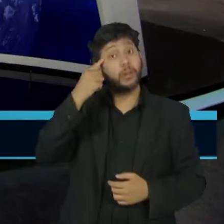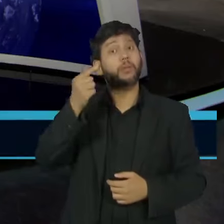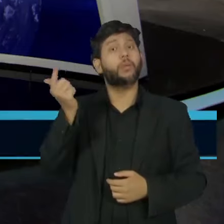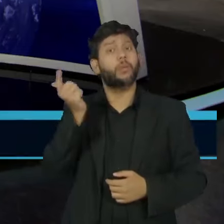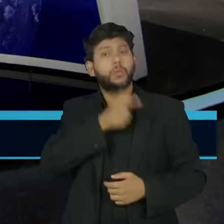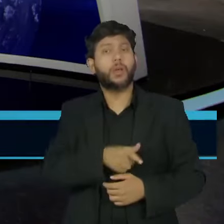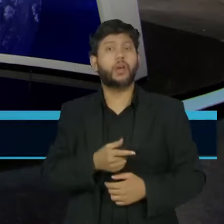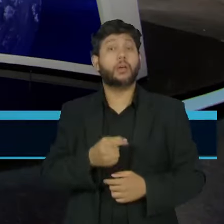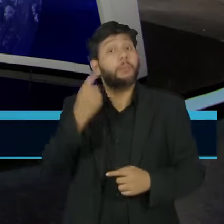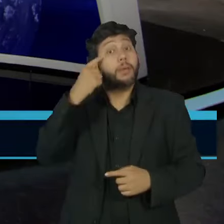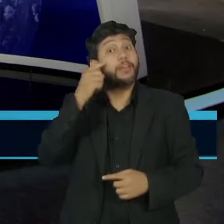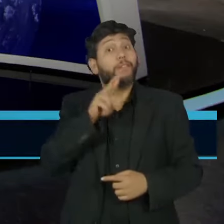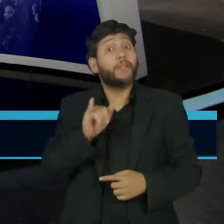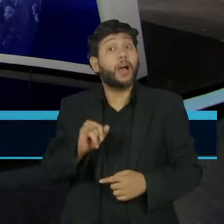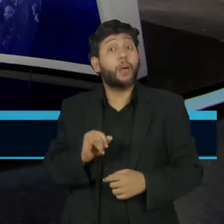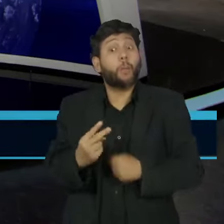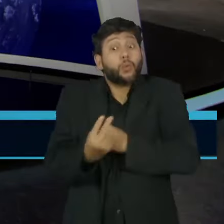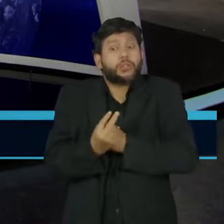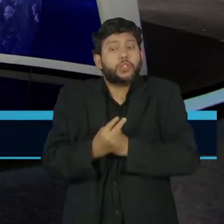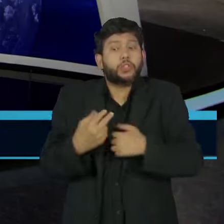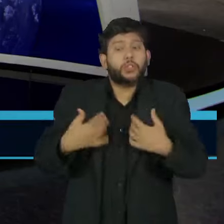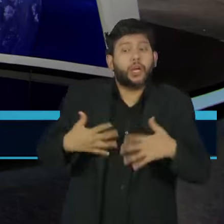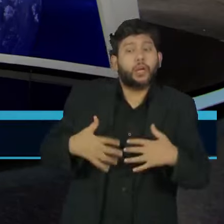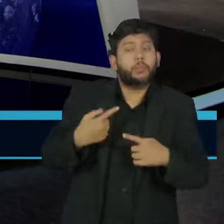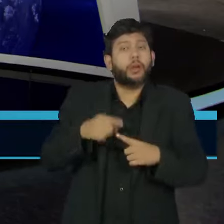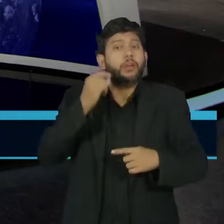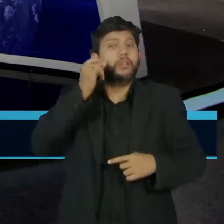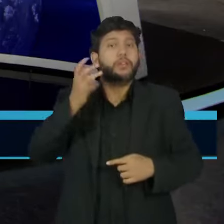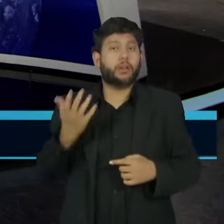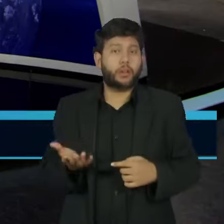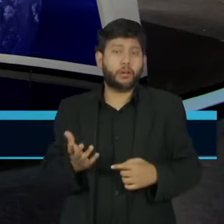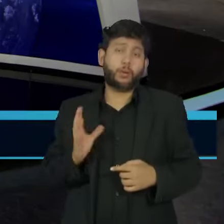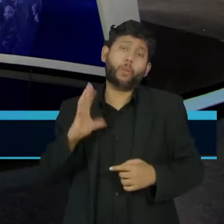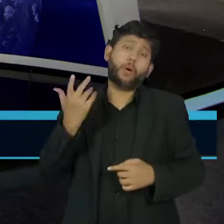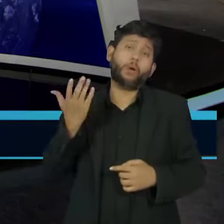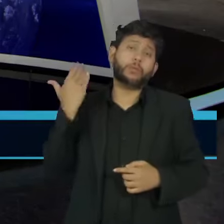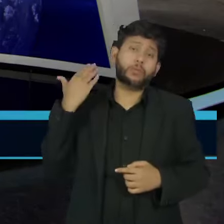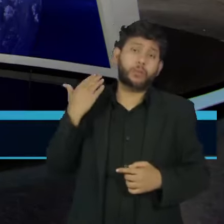essa proteção, para que não permitam a prisão dele, como aconteceu lá no caso do Daniel Silveira.